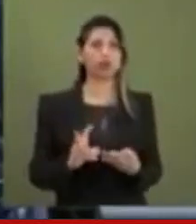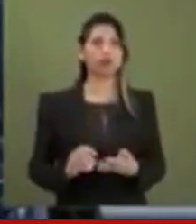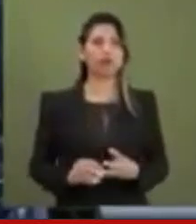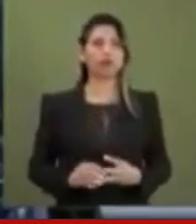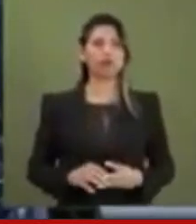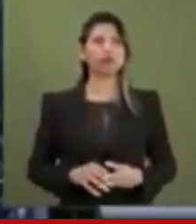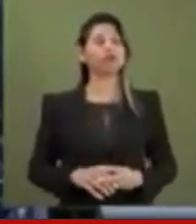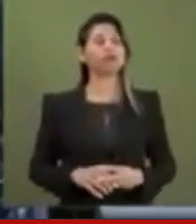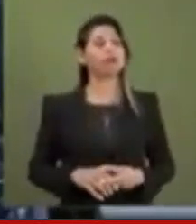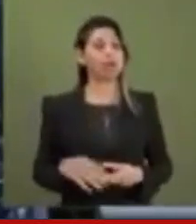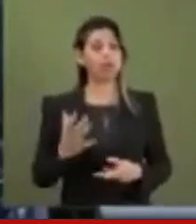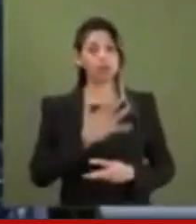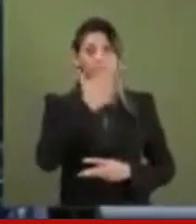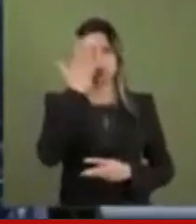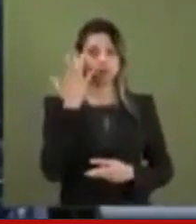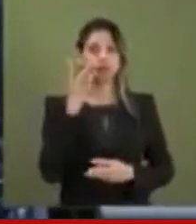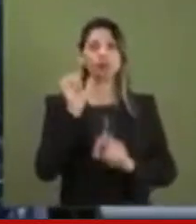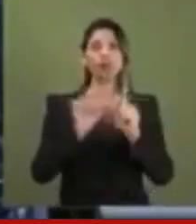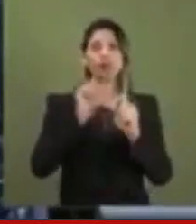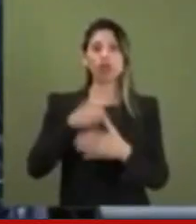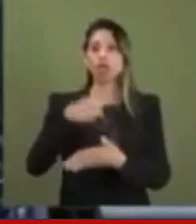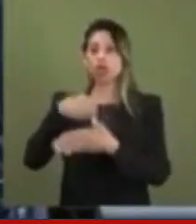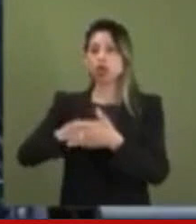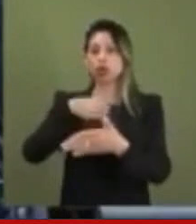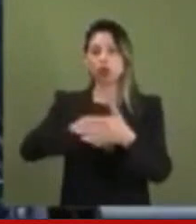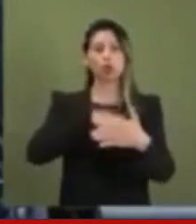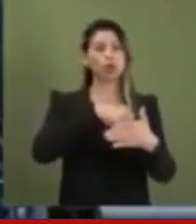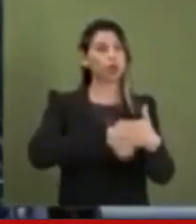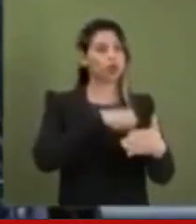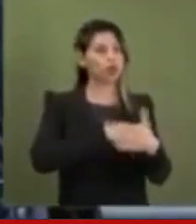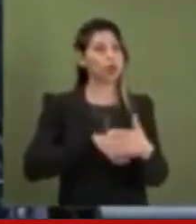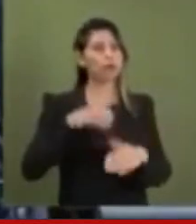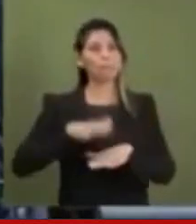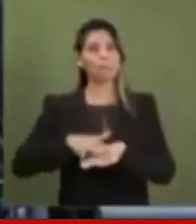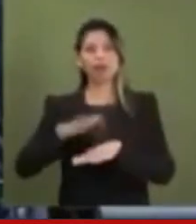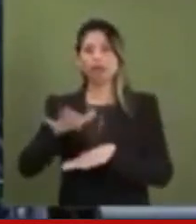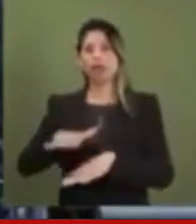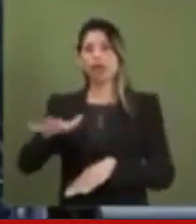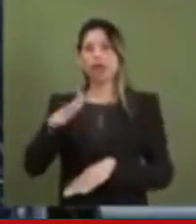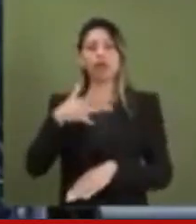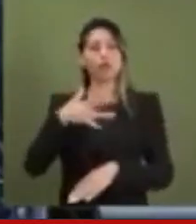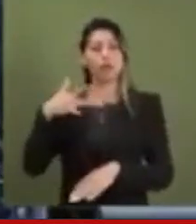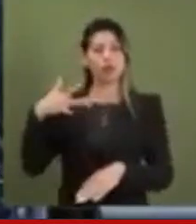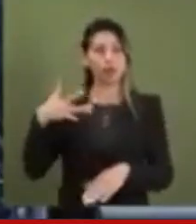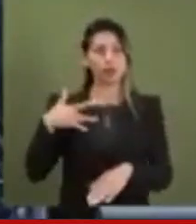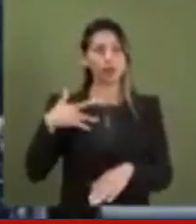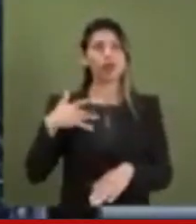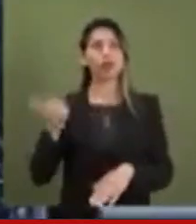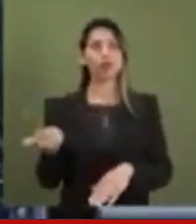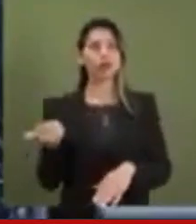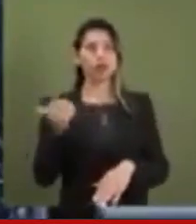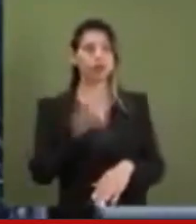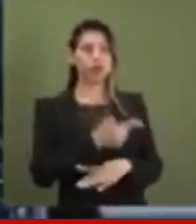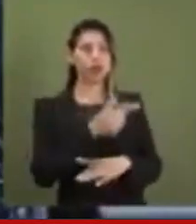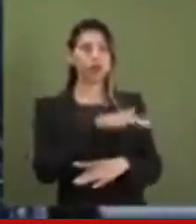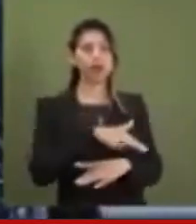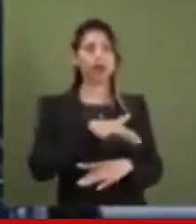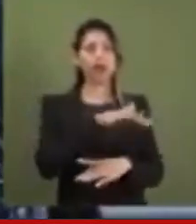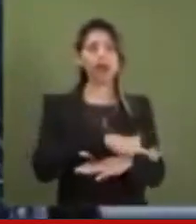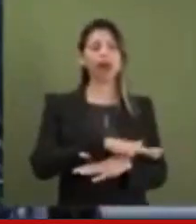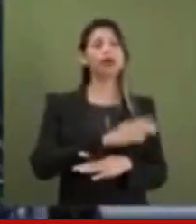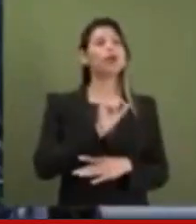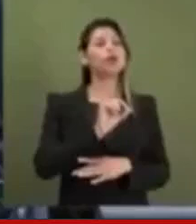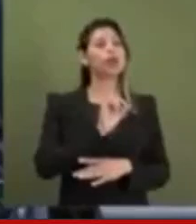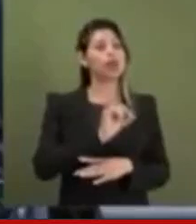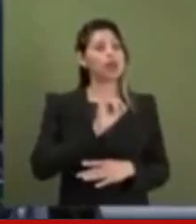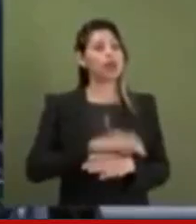Ainda porque, mesmo que o porte seja de pequena quantidade, segundo Pacheco, representa risco para a sociedade ao